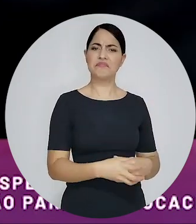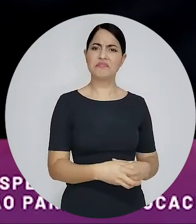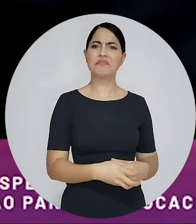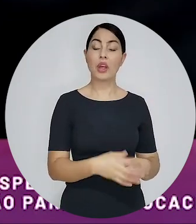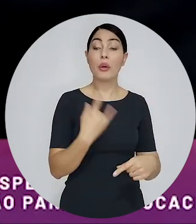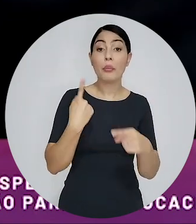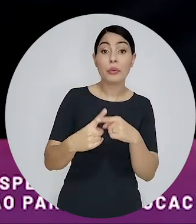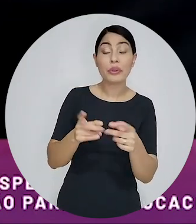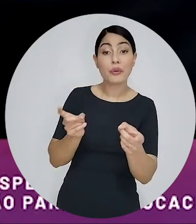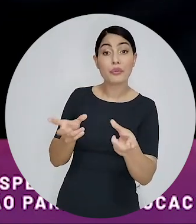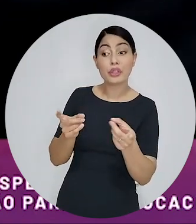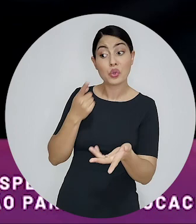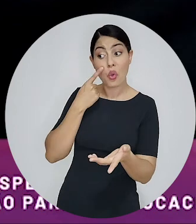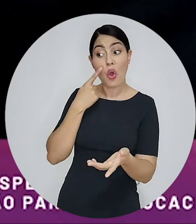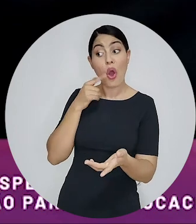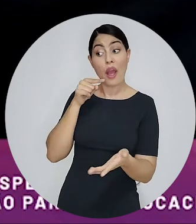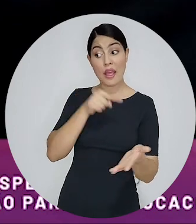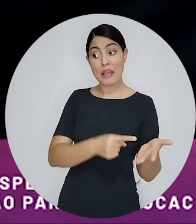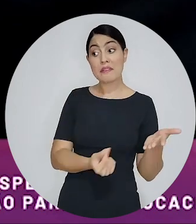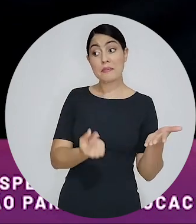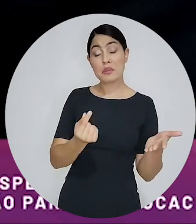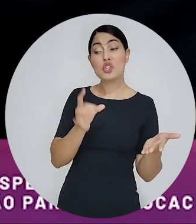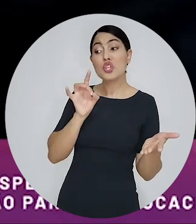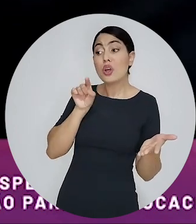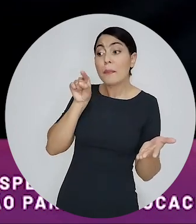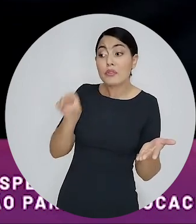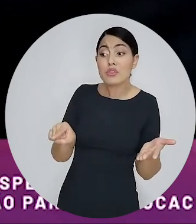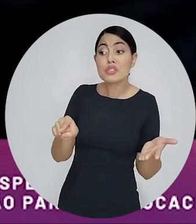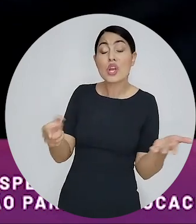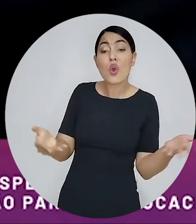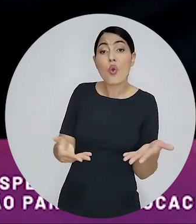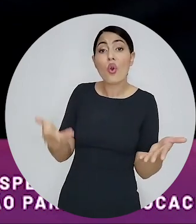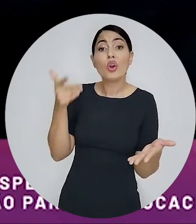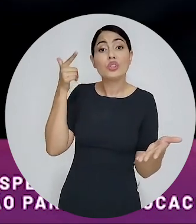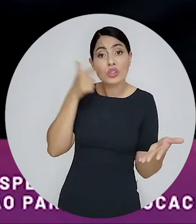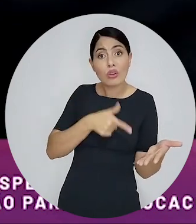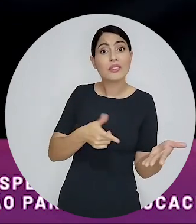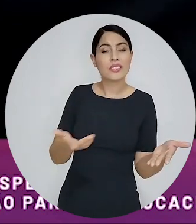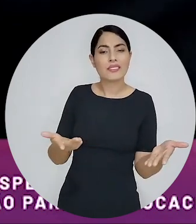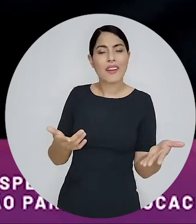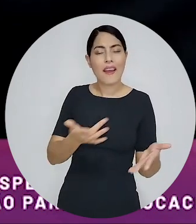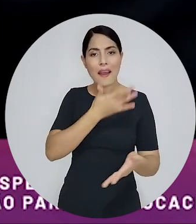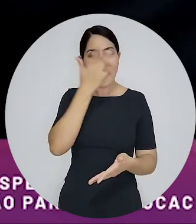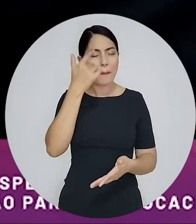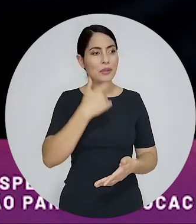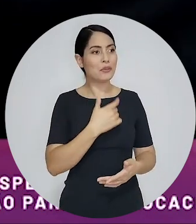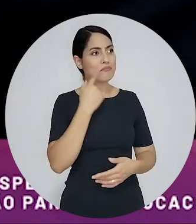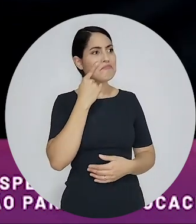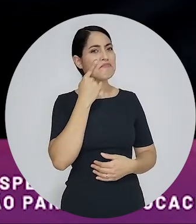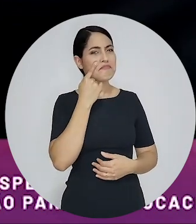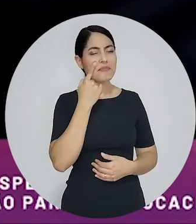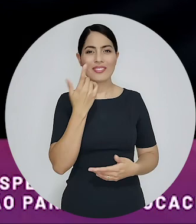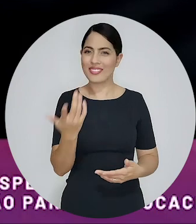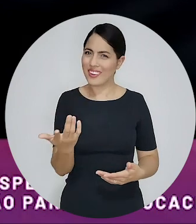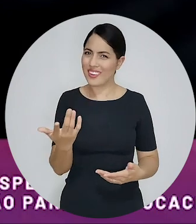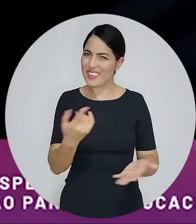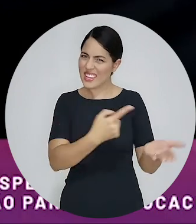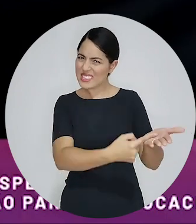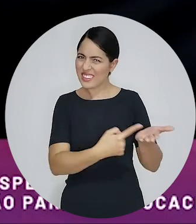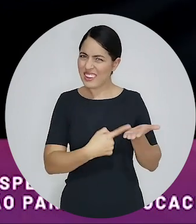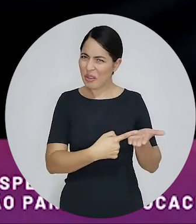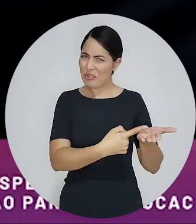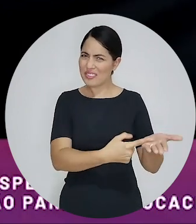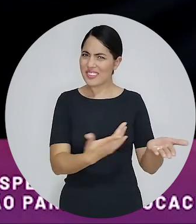porque o governador falou olha esse preço eu consigo fazer só para você e só hoje quer dizer esse